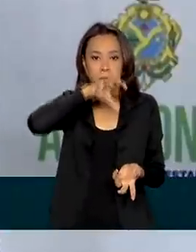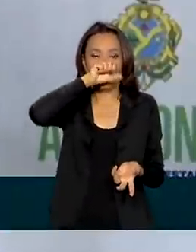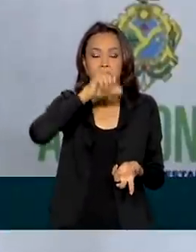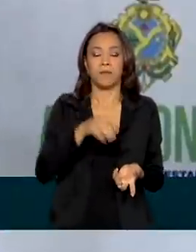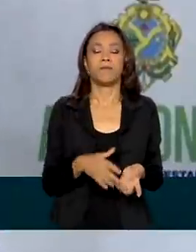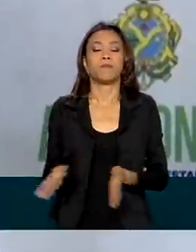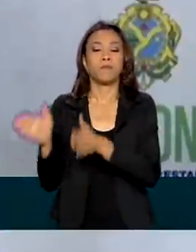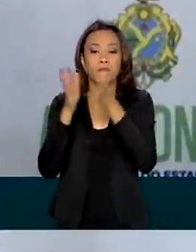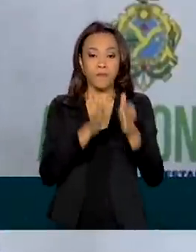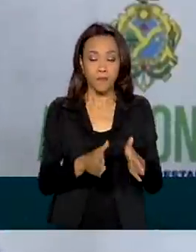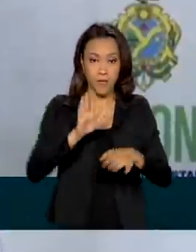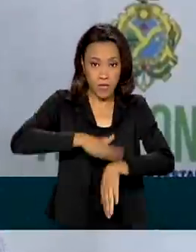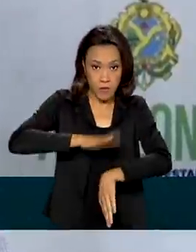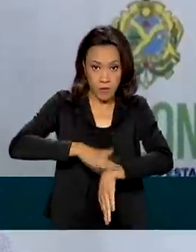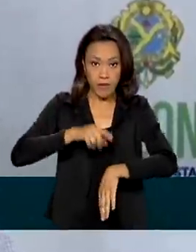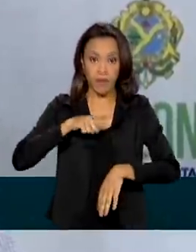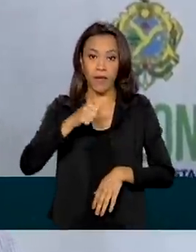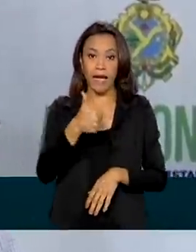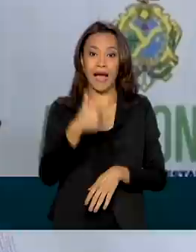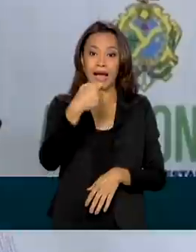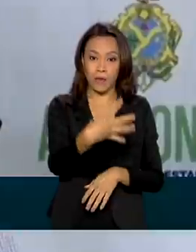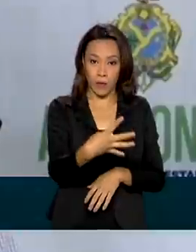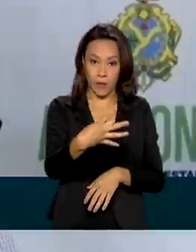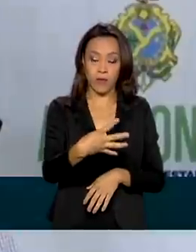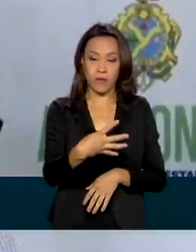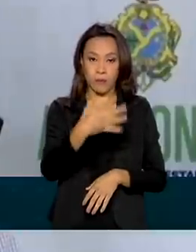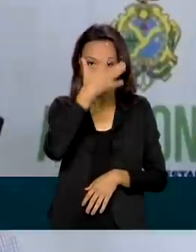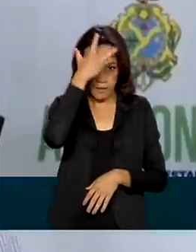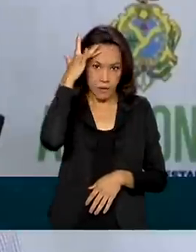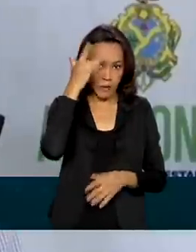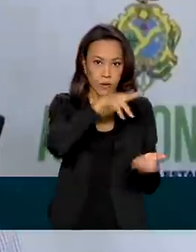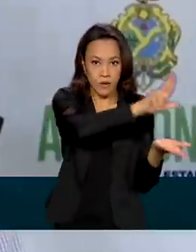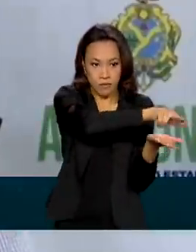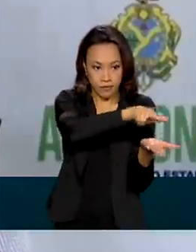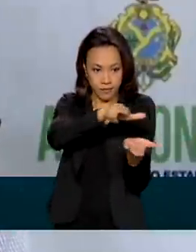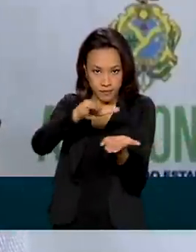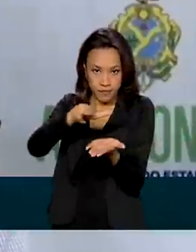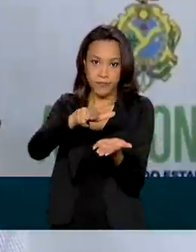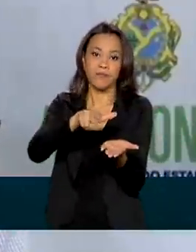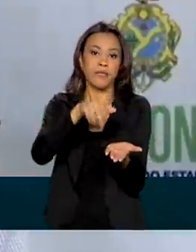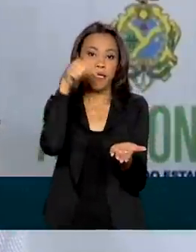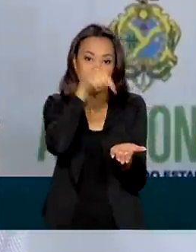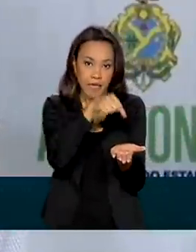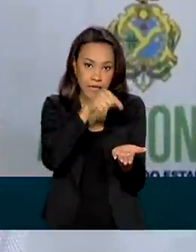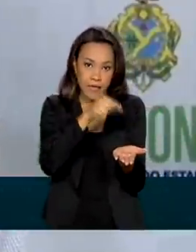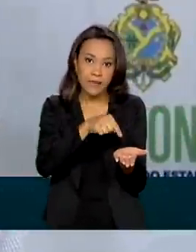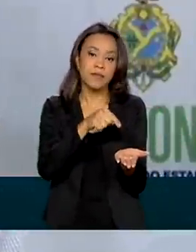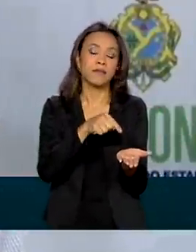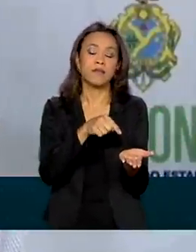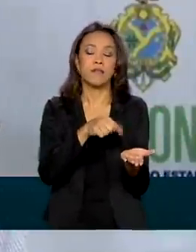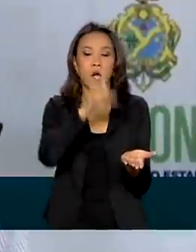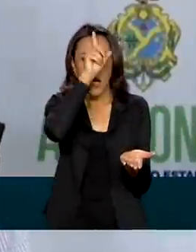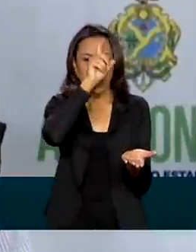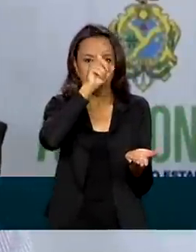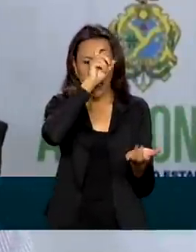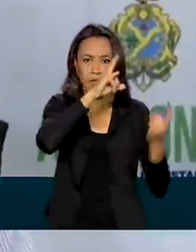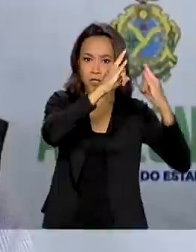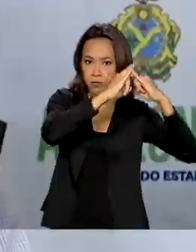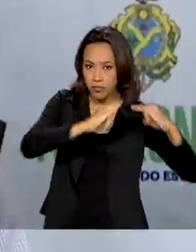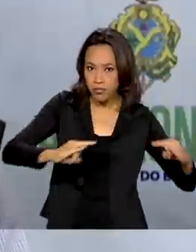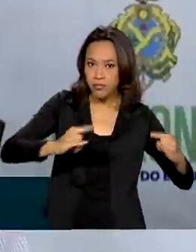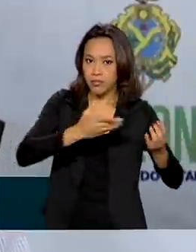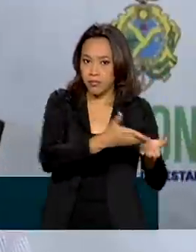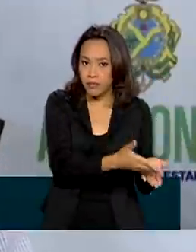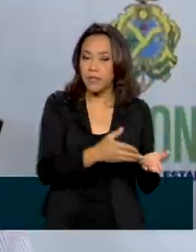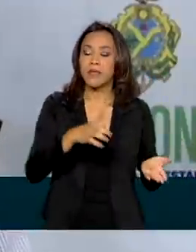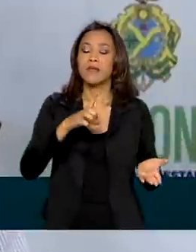que já estão nesse hospital de campanha, estão internados e também participando da